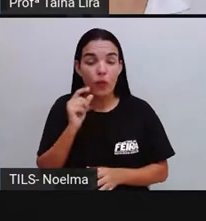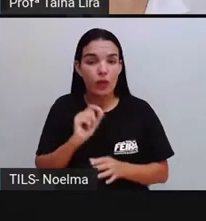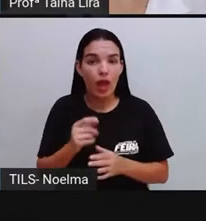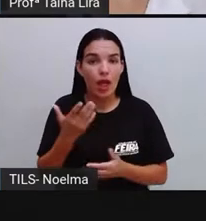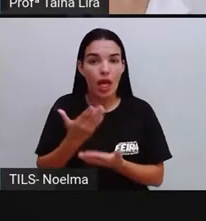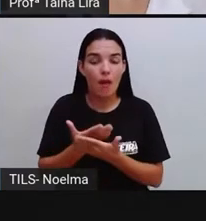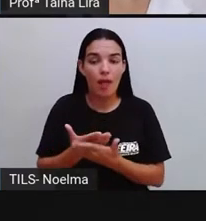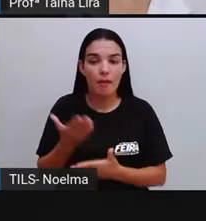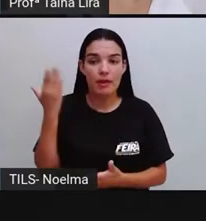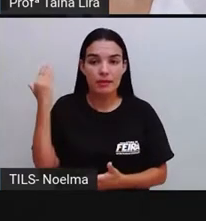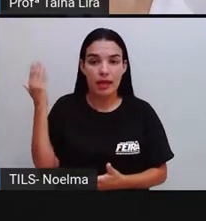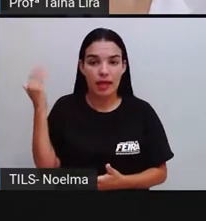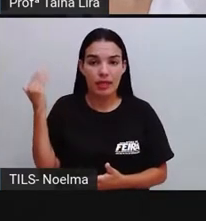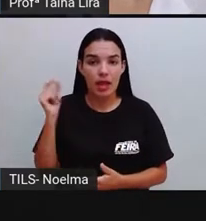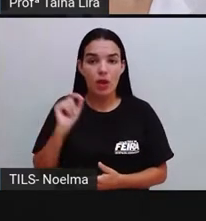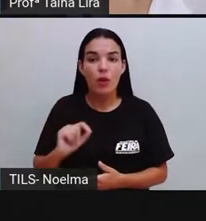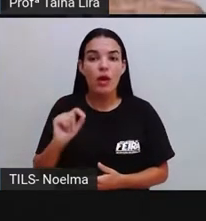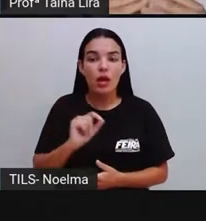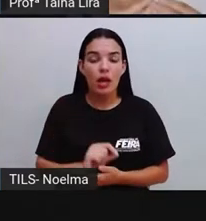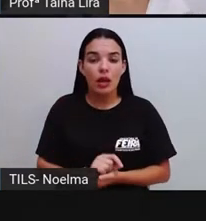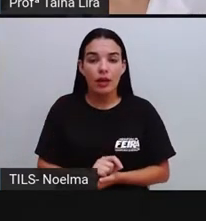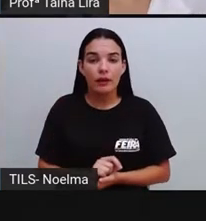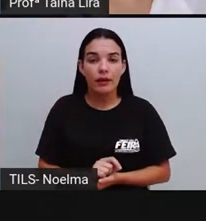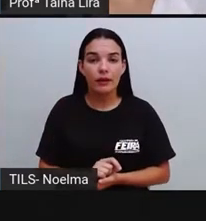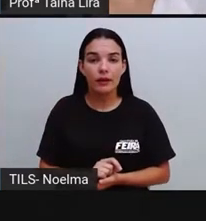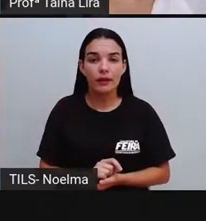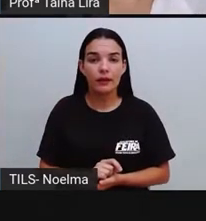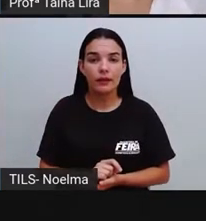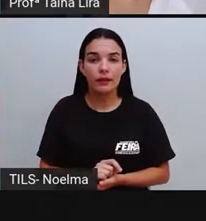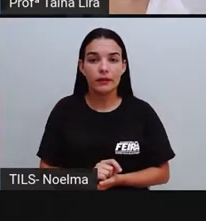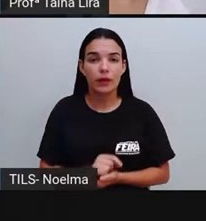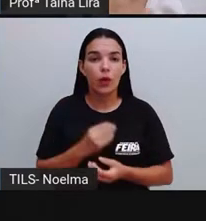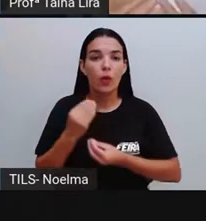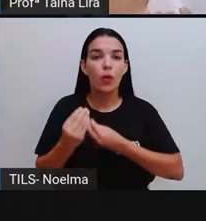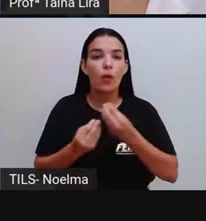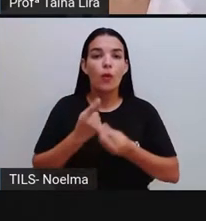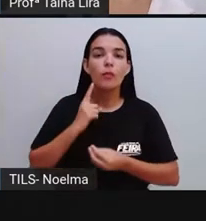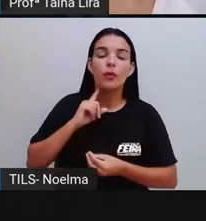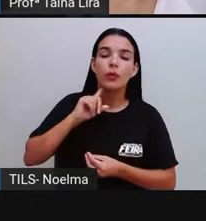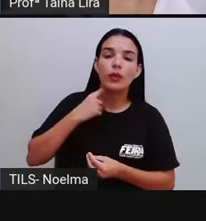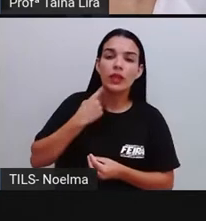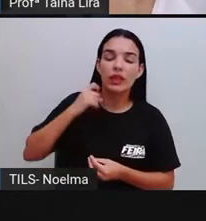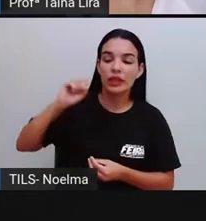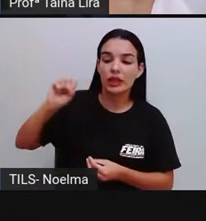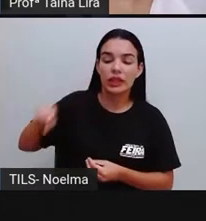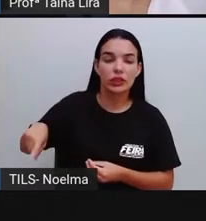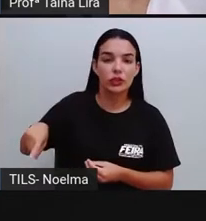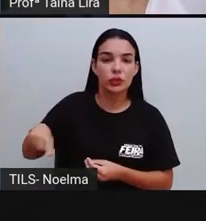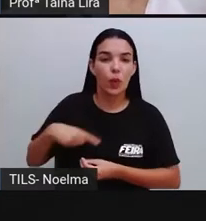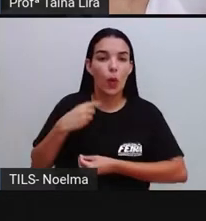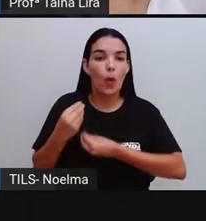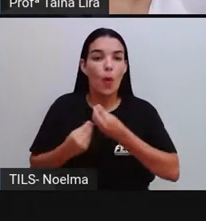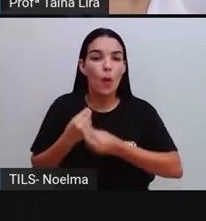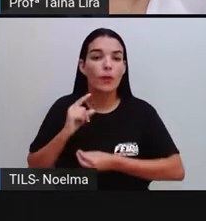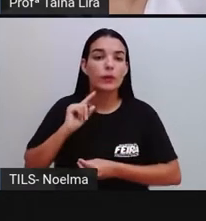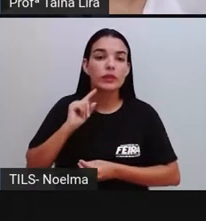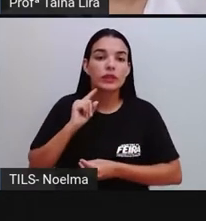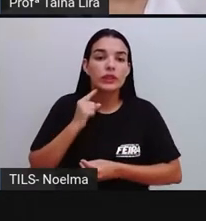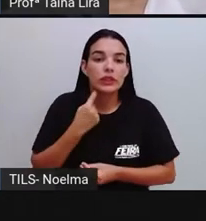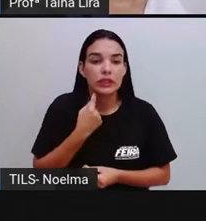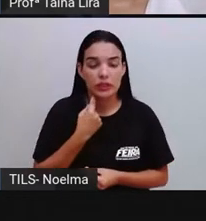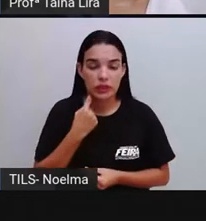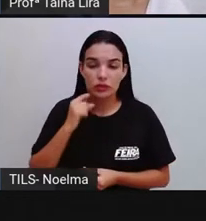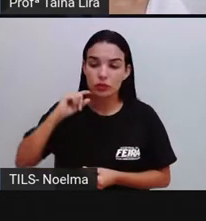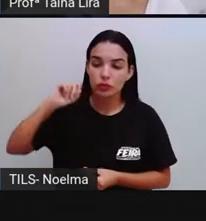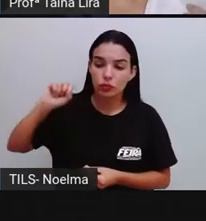passada sobre a questão aí do lixo. Lembram disso que a gente falou um pouquinho,